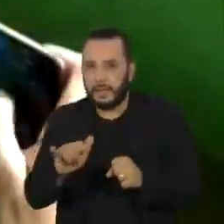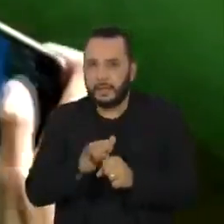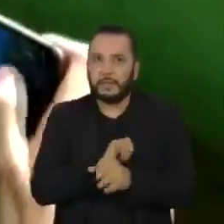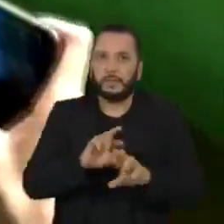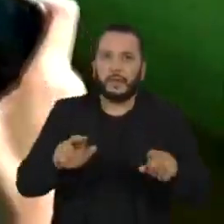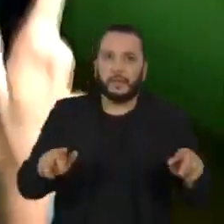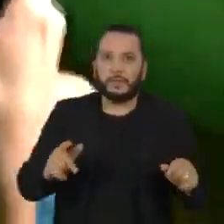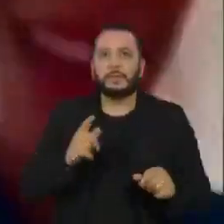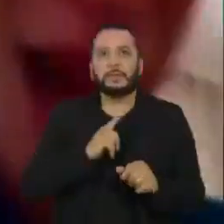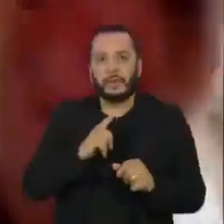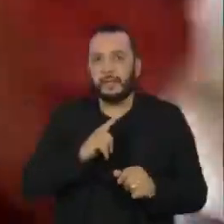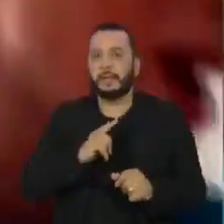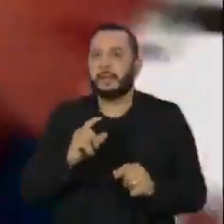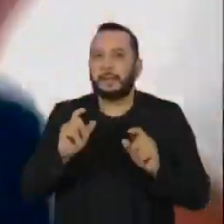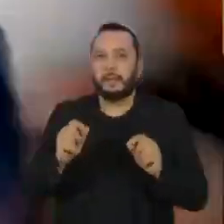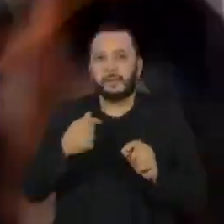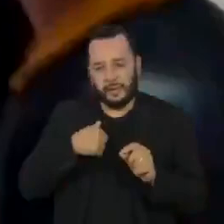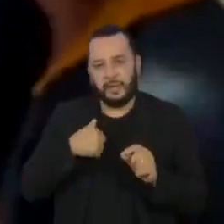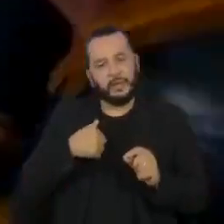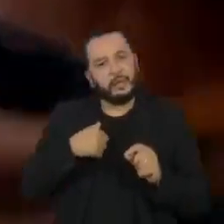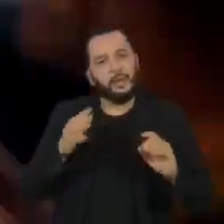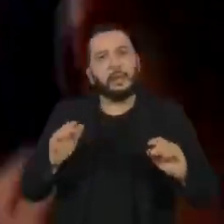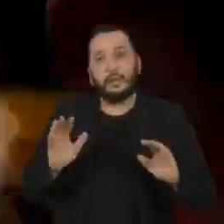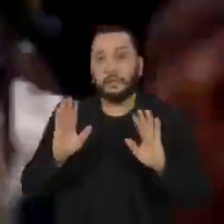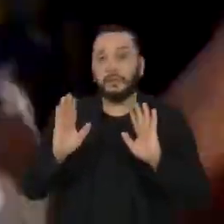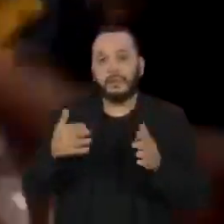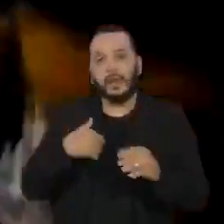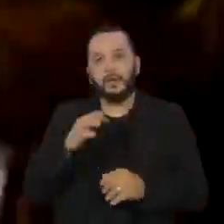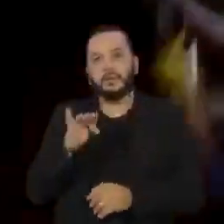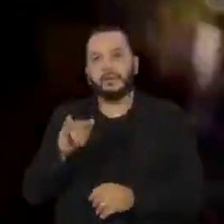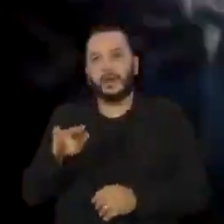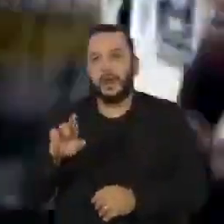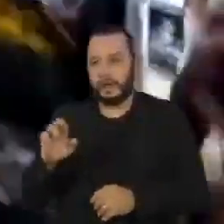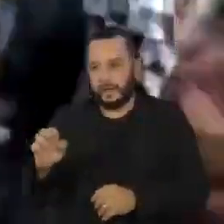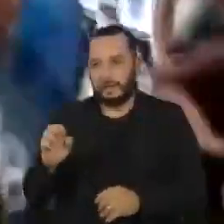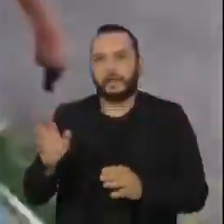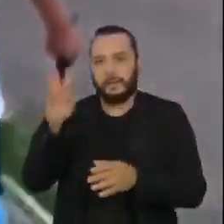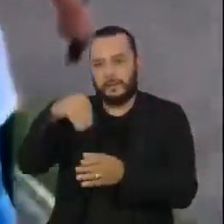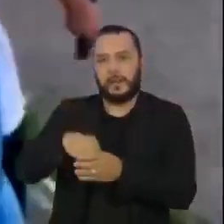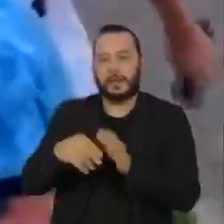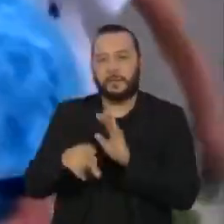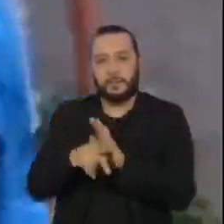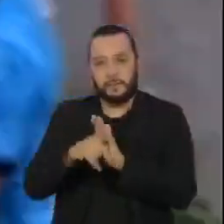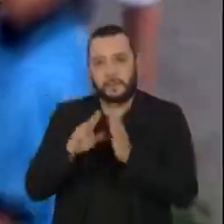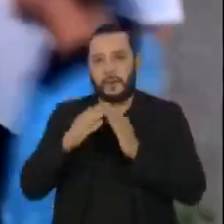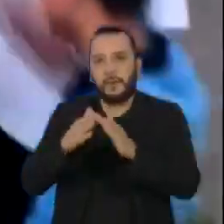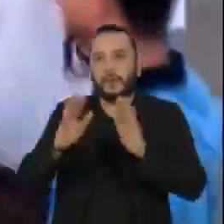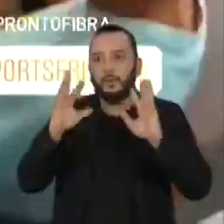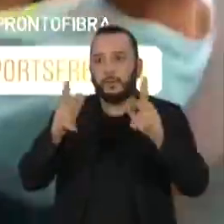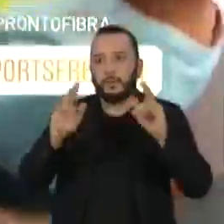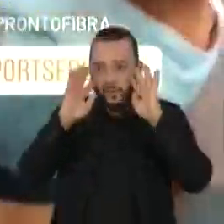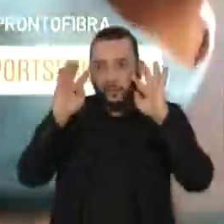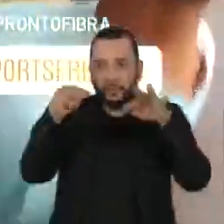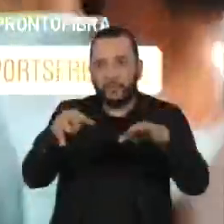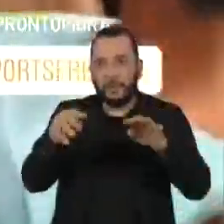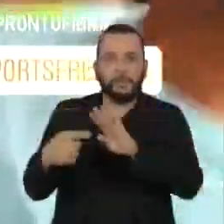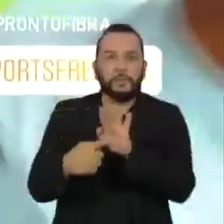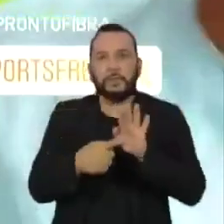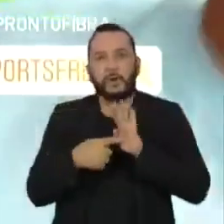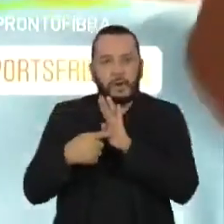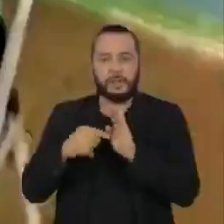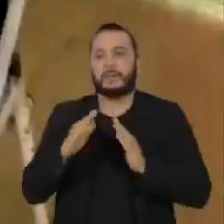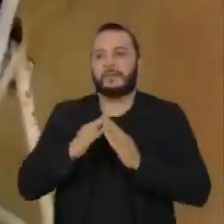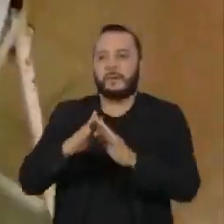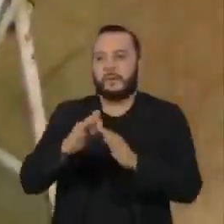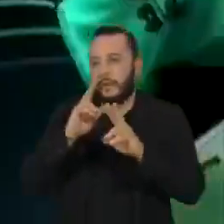pega um evento com tamanha relevância e coloca no Free Fire e bota isso para todo mundo ver, a gente mostra a força que a favela